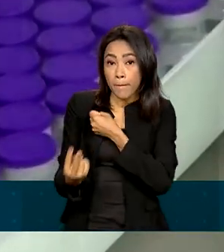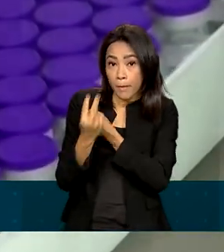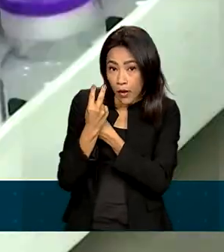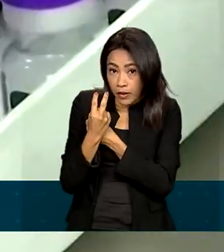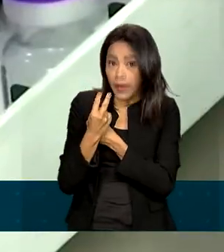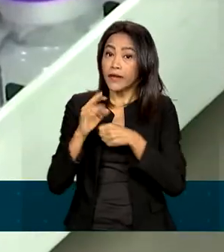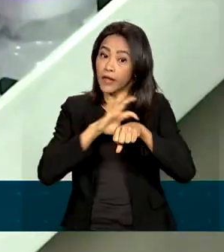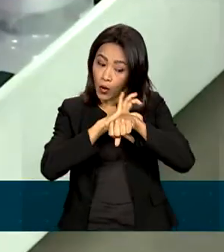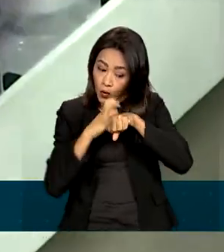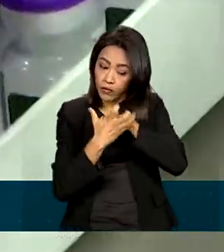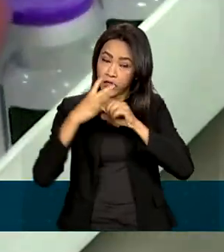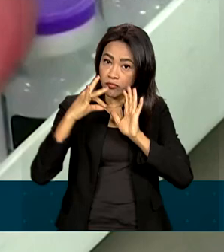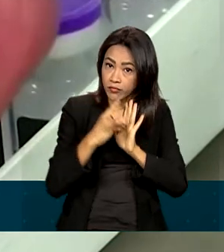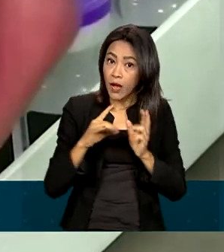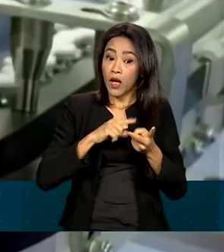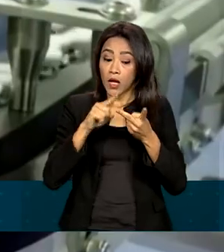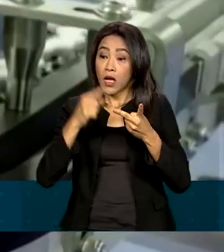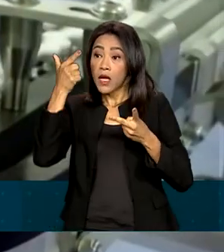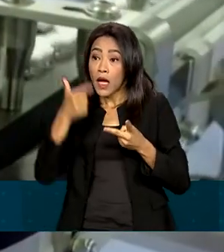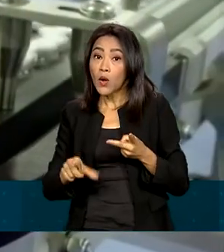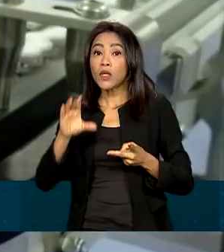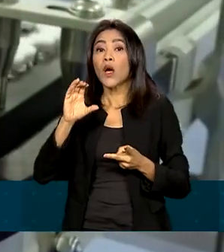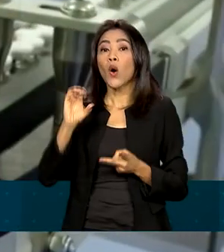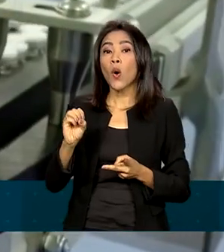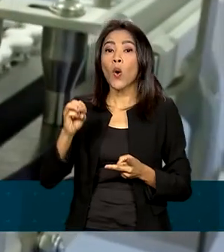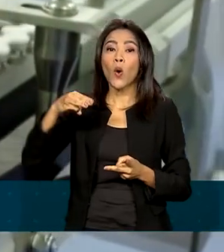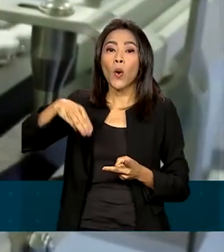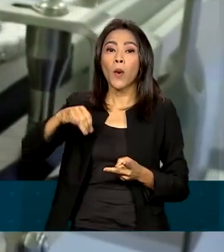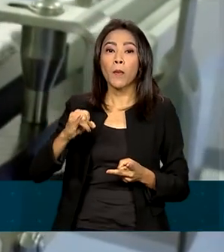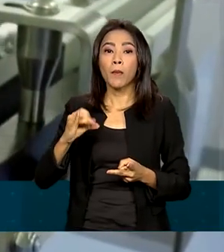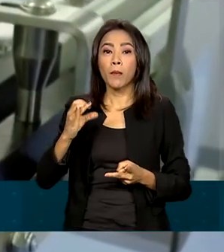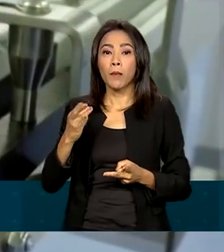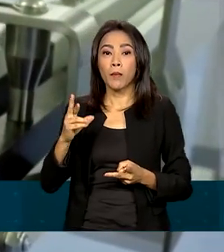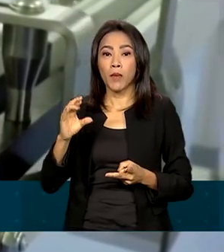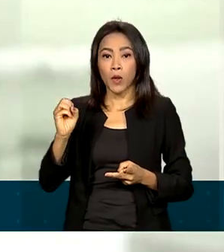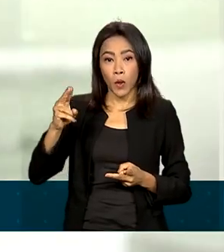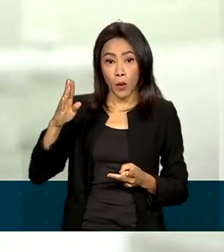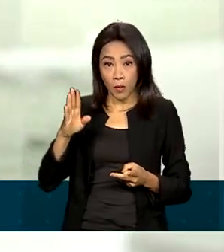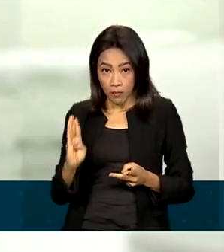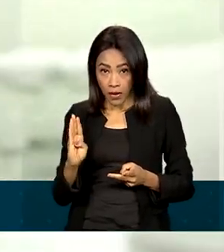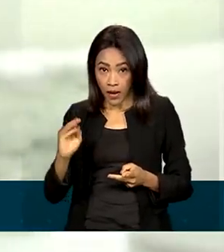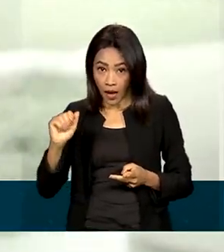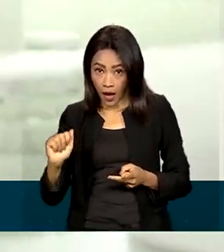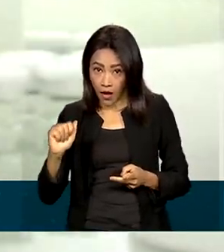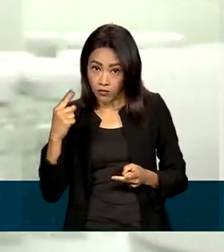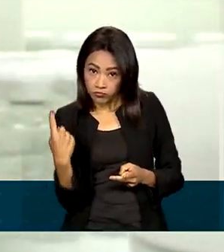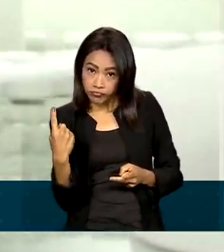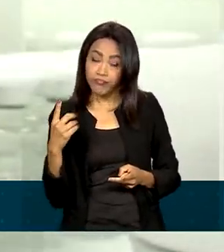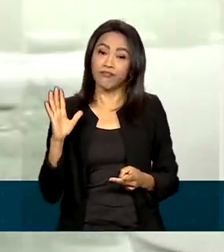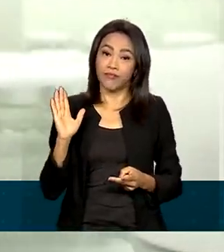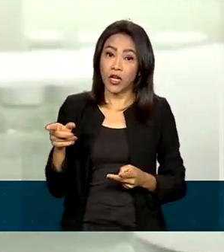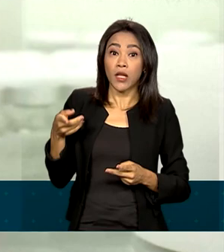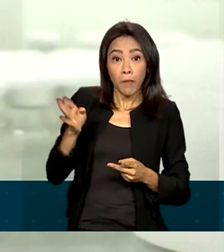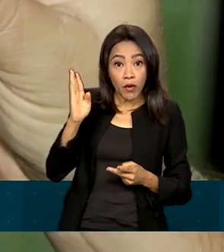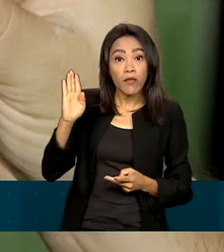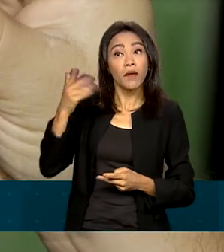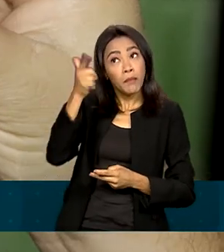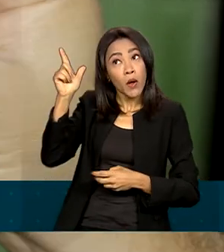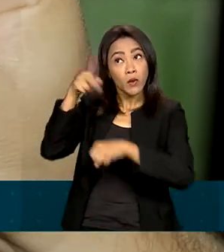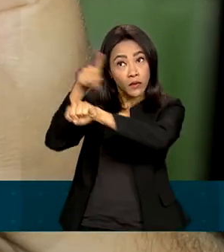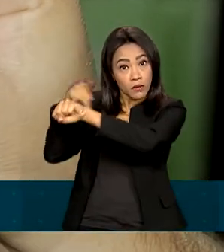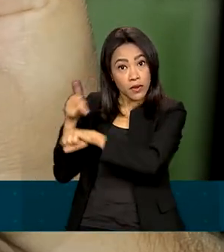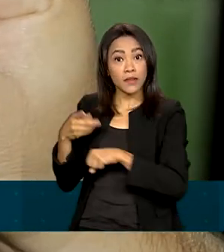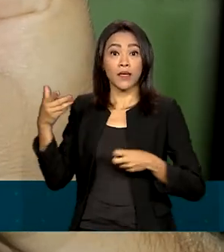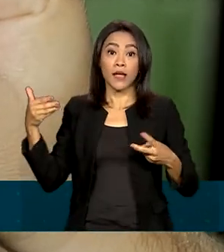original e também contra a Ômicron BA1 e está aprovada em 35 países. A outra vacina protege contra a